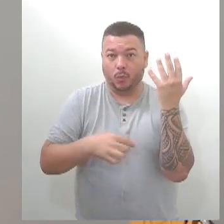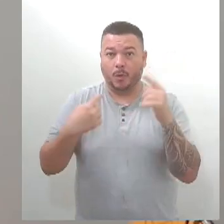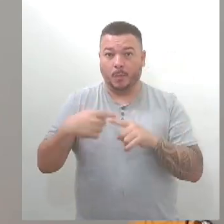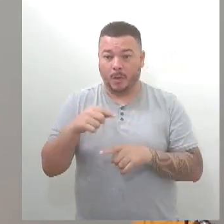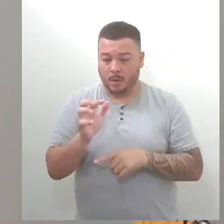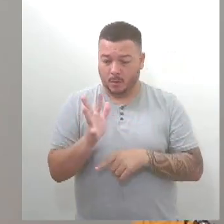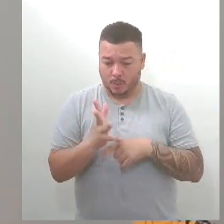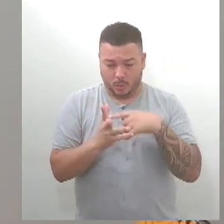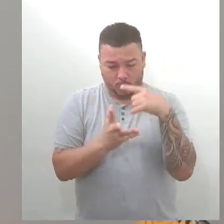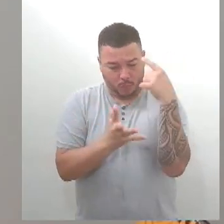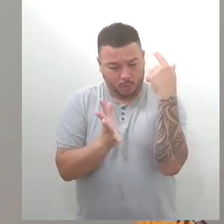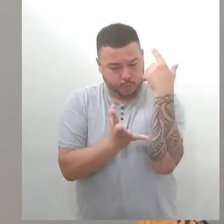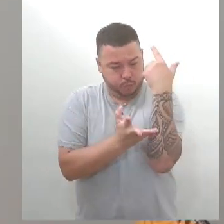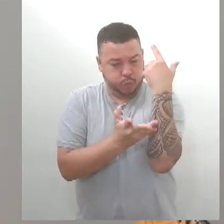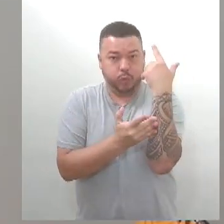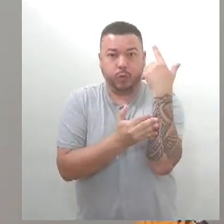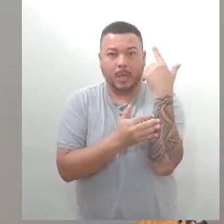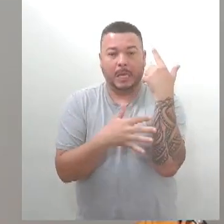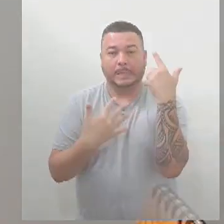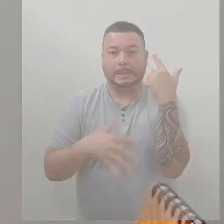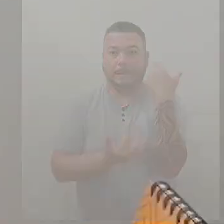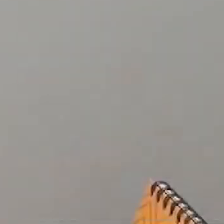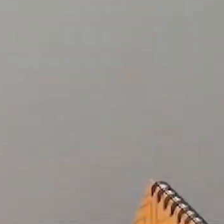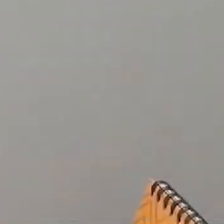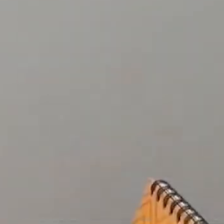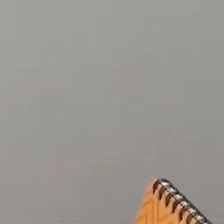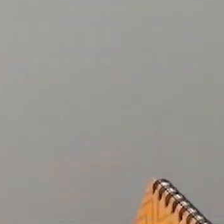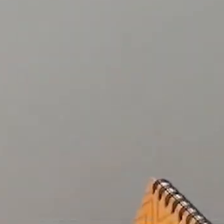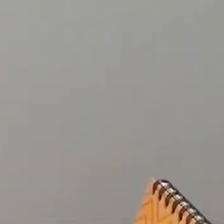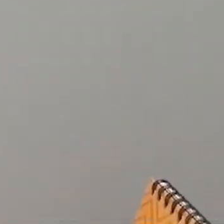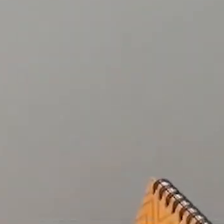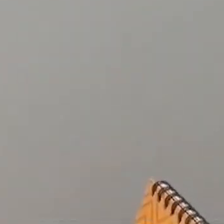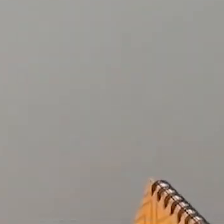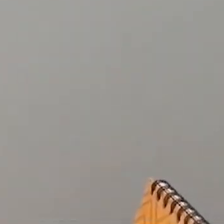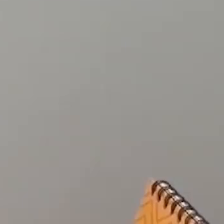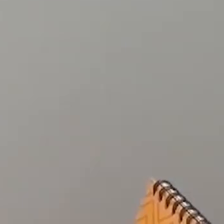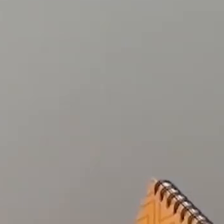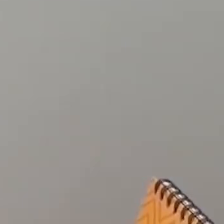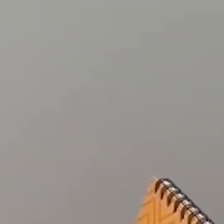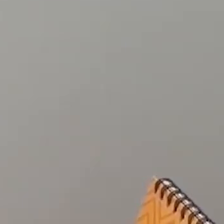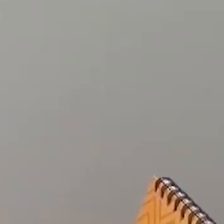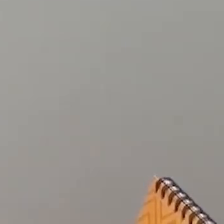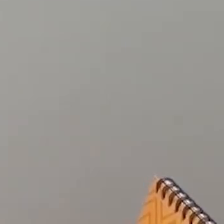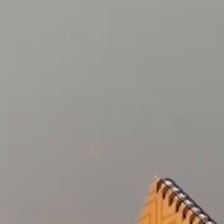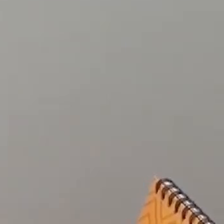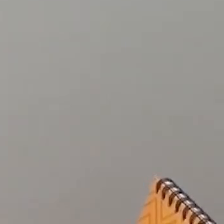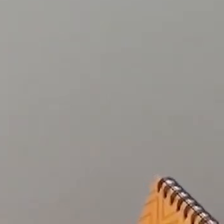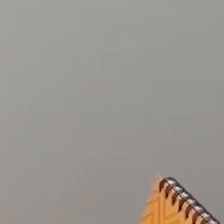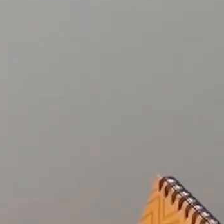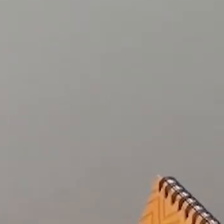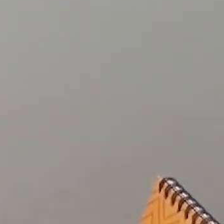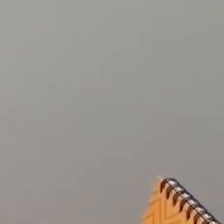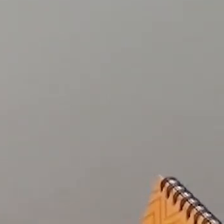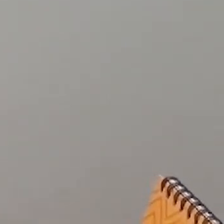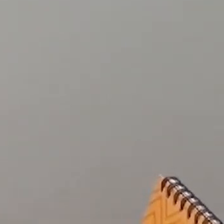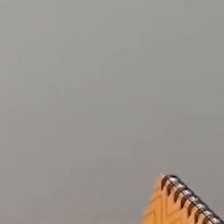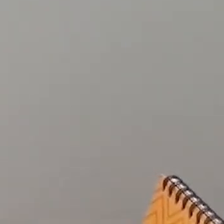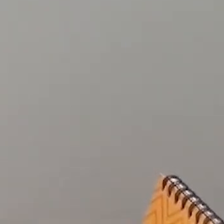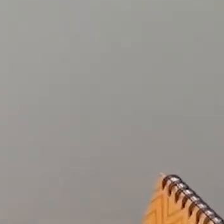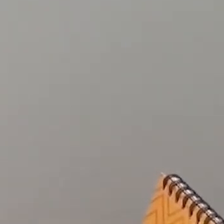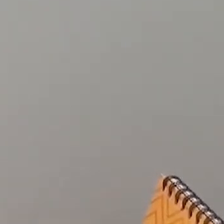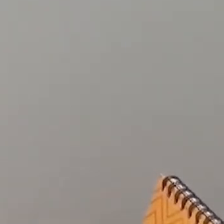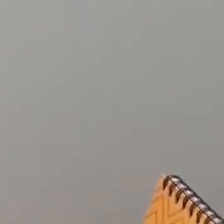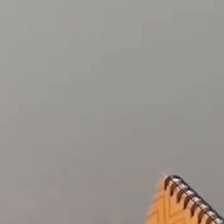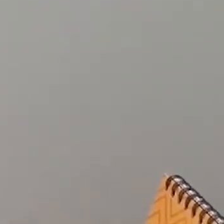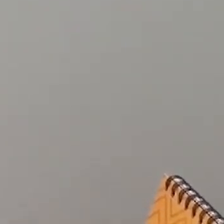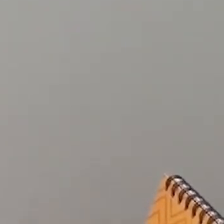esses tentáculos continuam com esse veneno químico por várias horas, mesmo ela estando na areia da